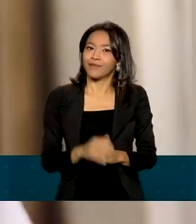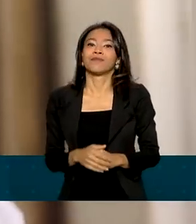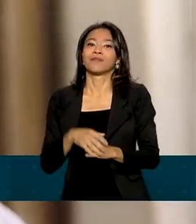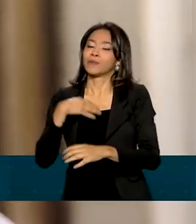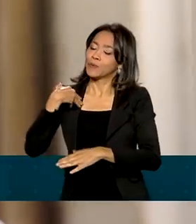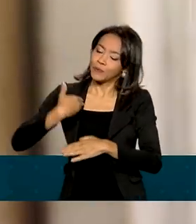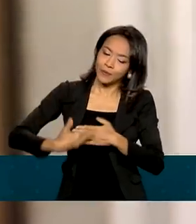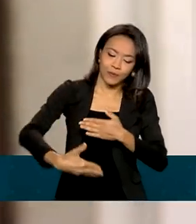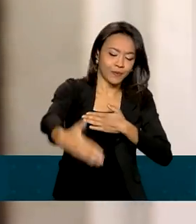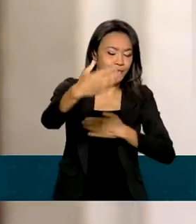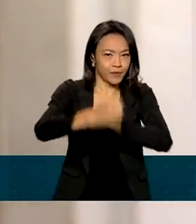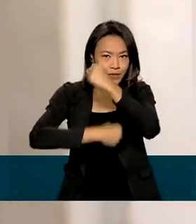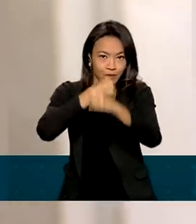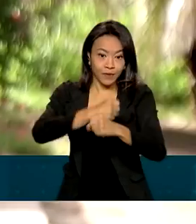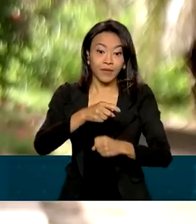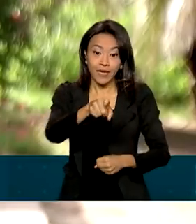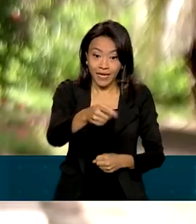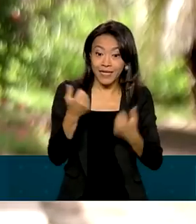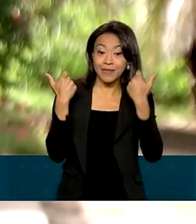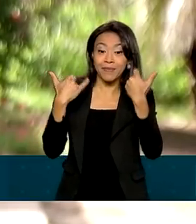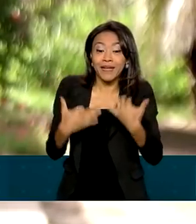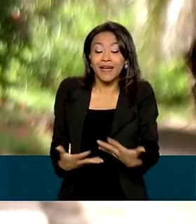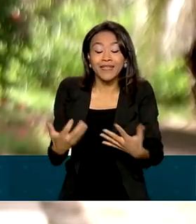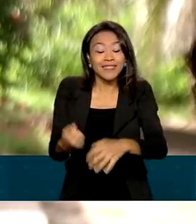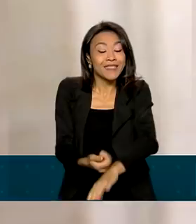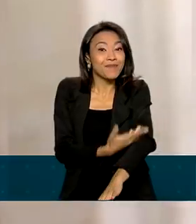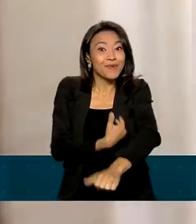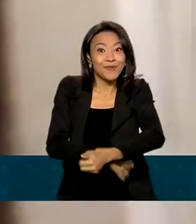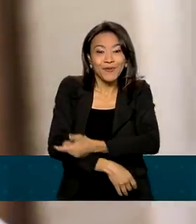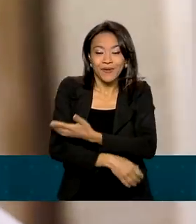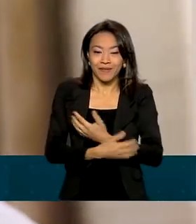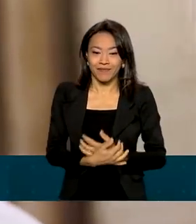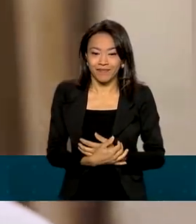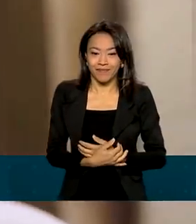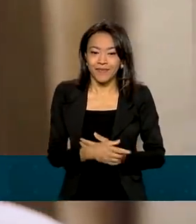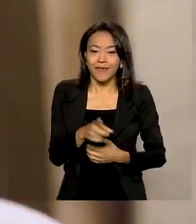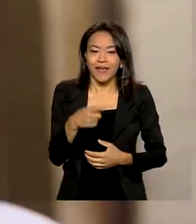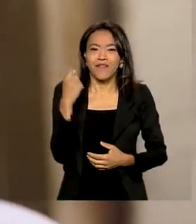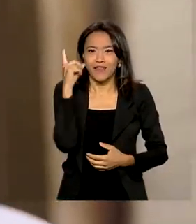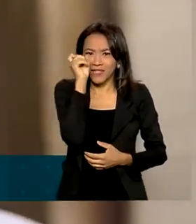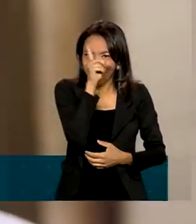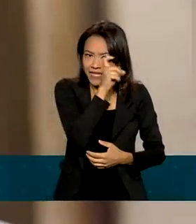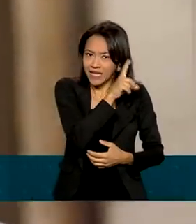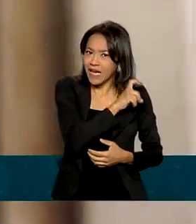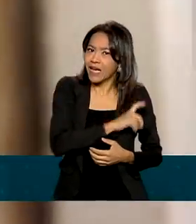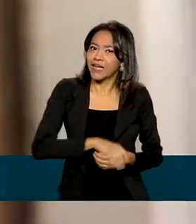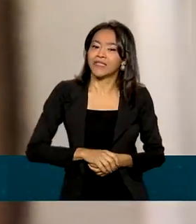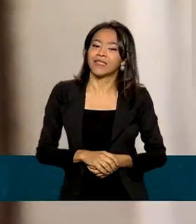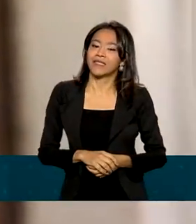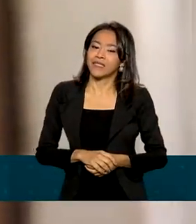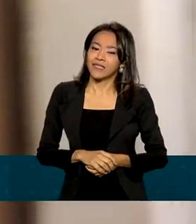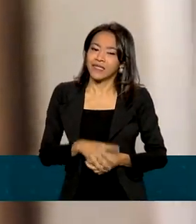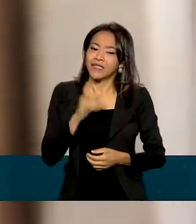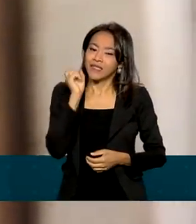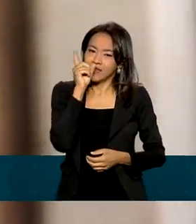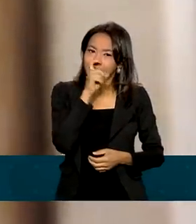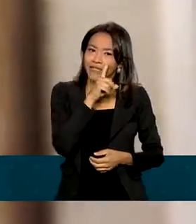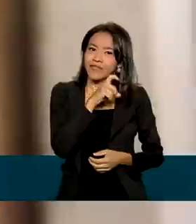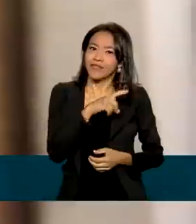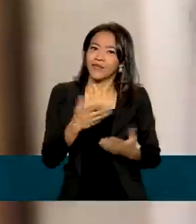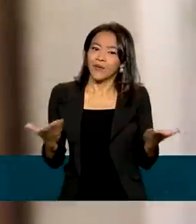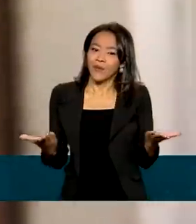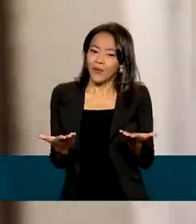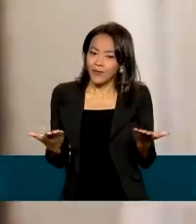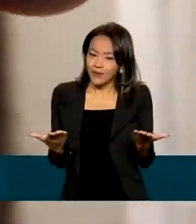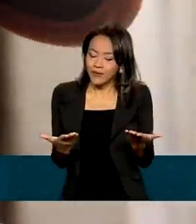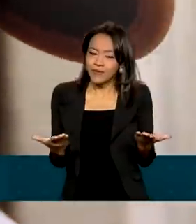Ao falar da nova realidade, João se emociona. A dificuldade que gente tem aqui, é difícil. Hoje em